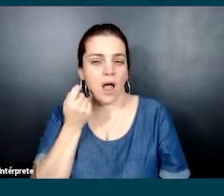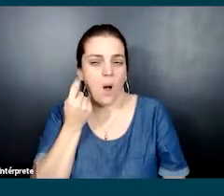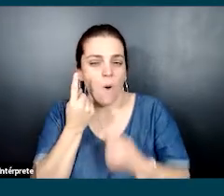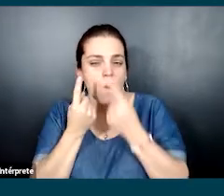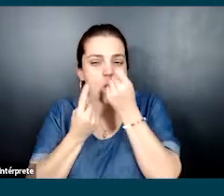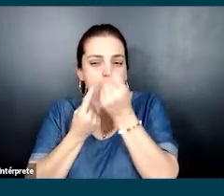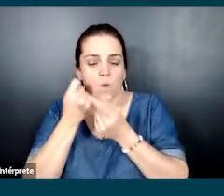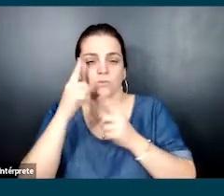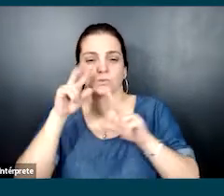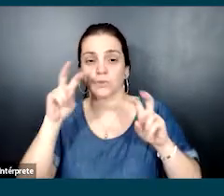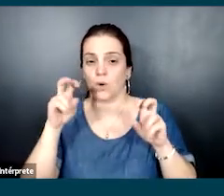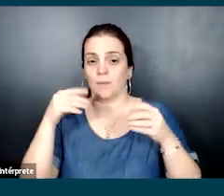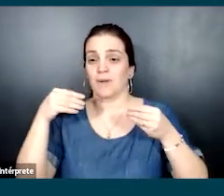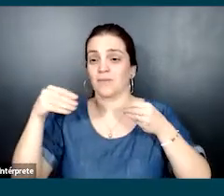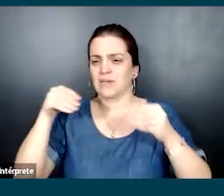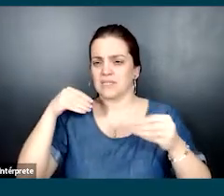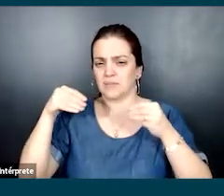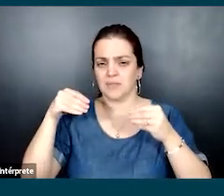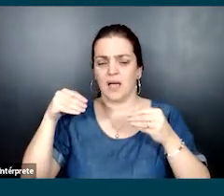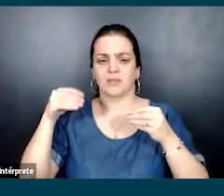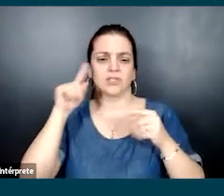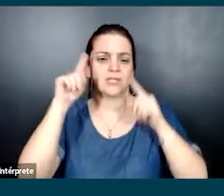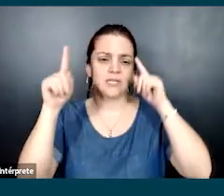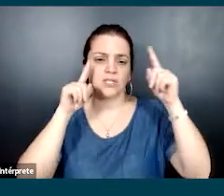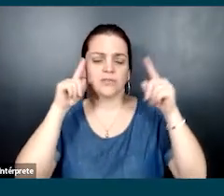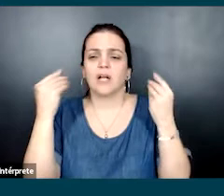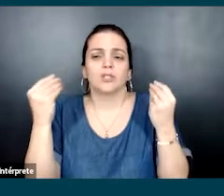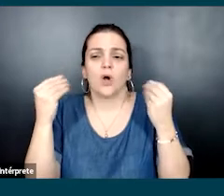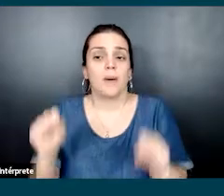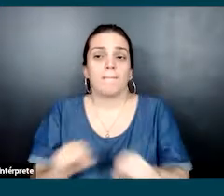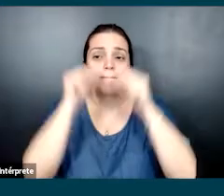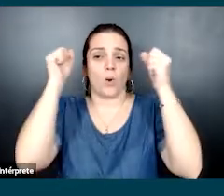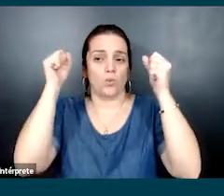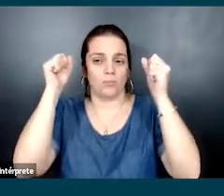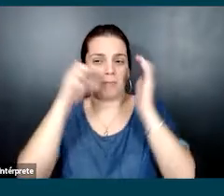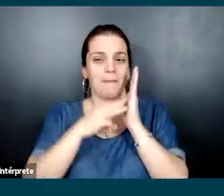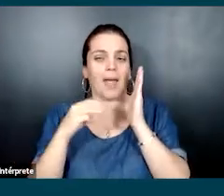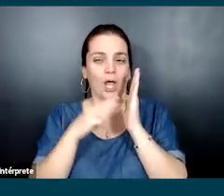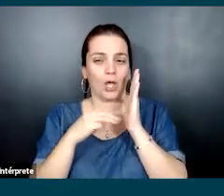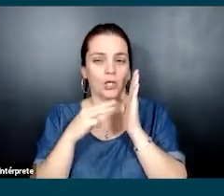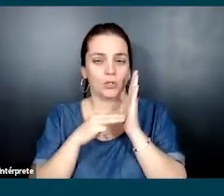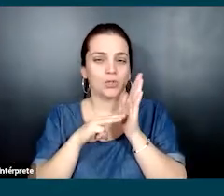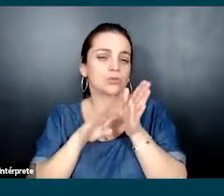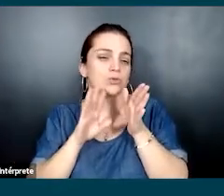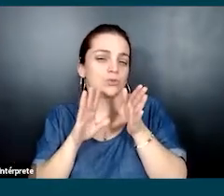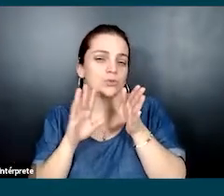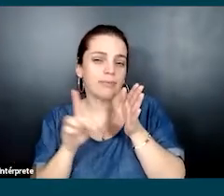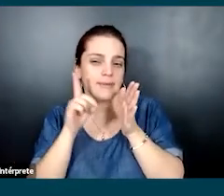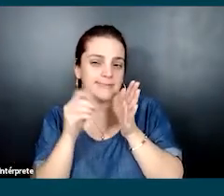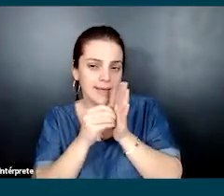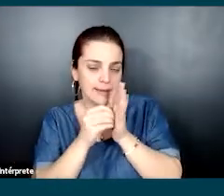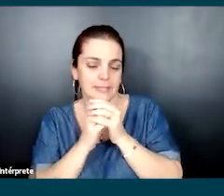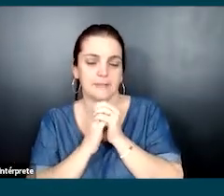reflexões que vão passar por esse tema, né? Então, flexibilidade e criatividade para quebrar os métodos de design. E eu já queria